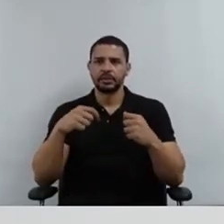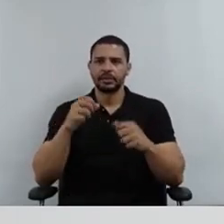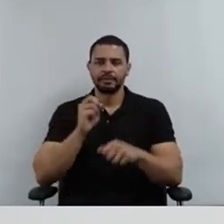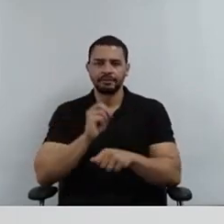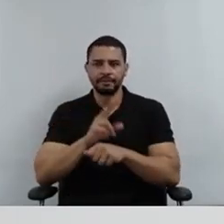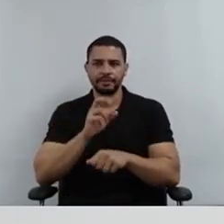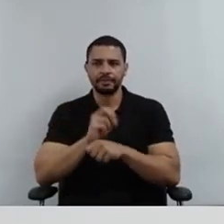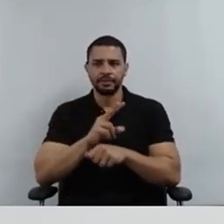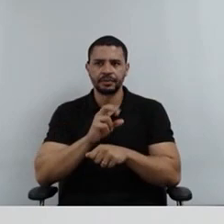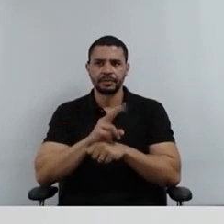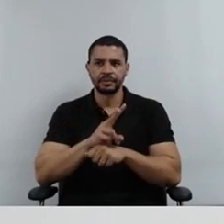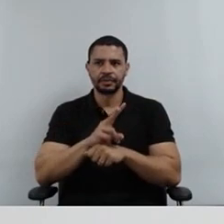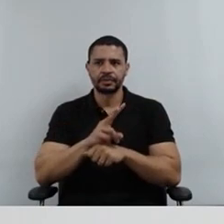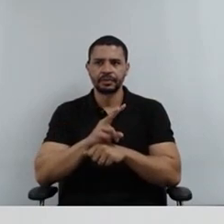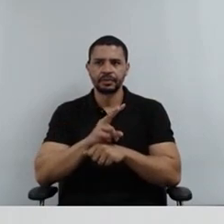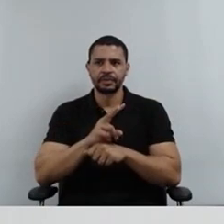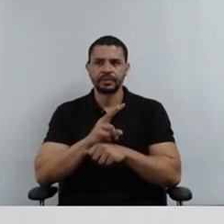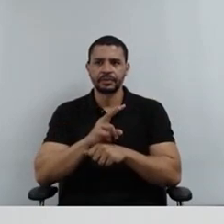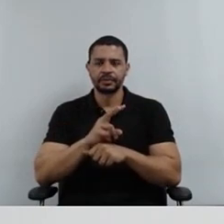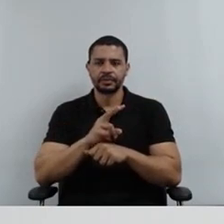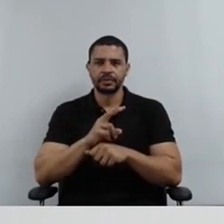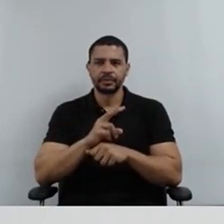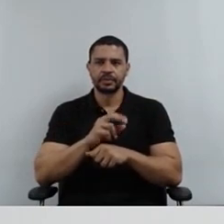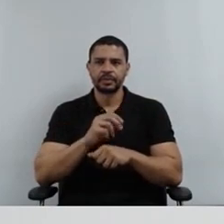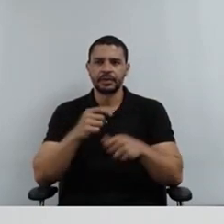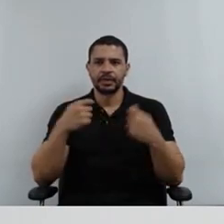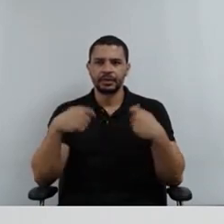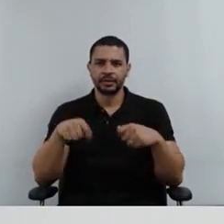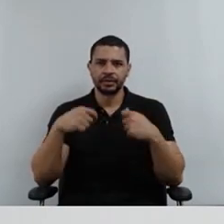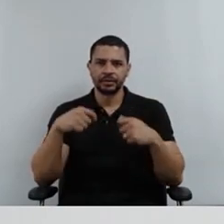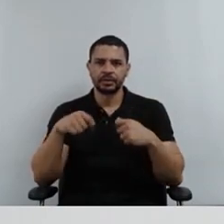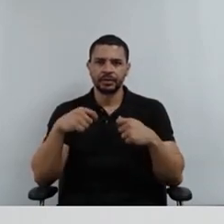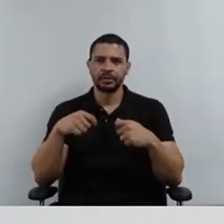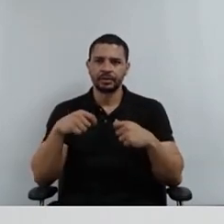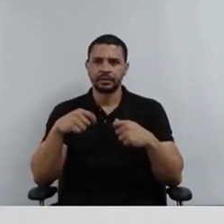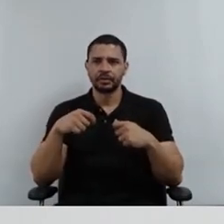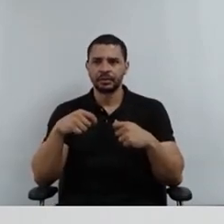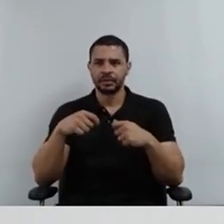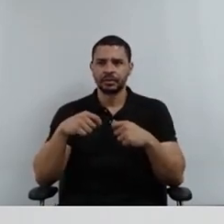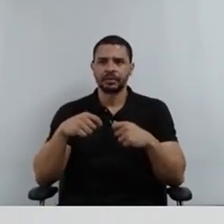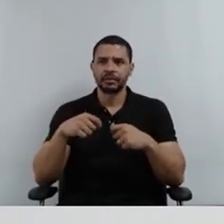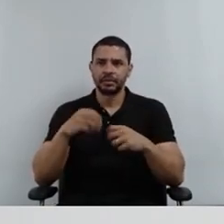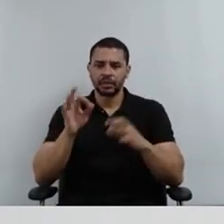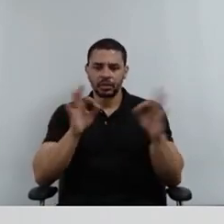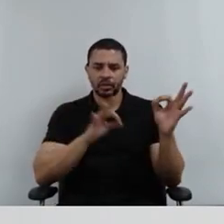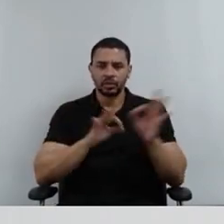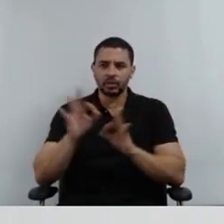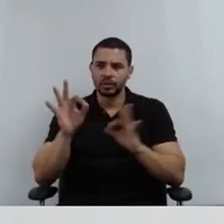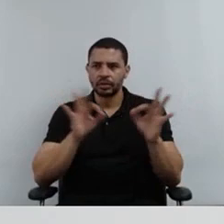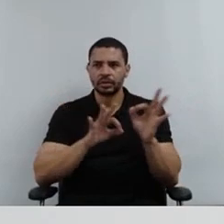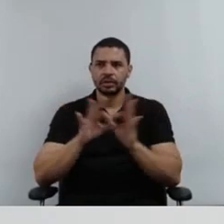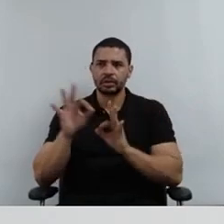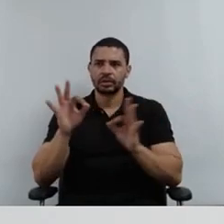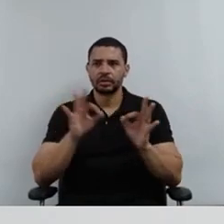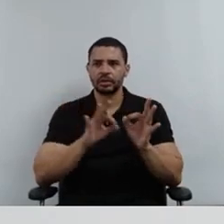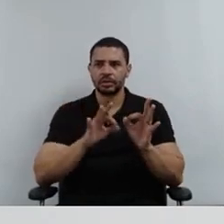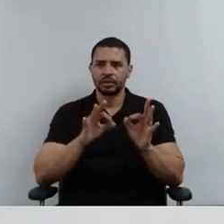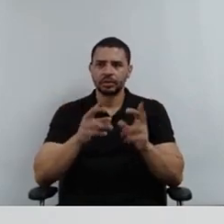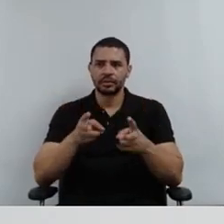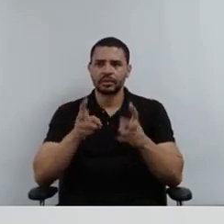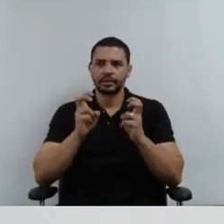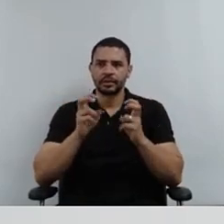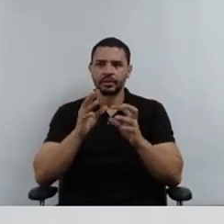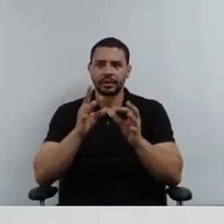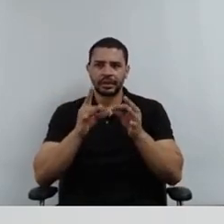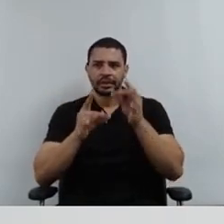sentido. Por outro lado também, há toda uma necessidade de um olhar cuidadoso à política